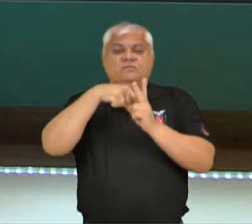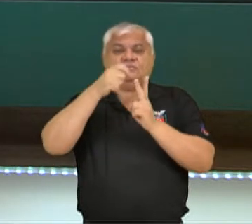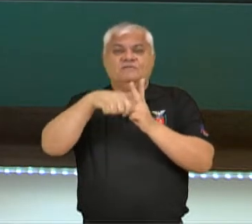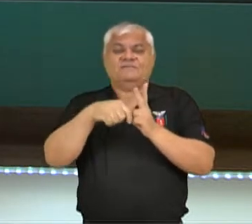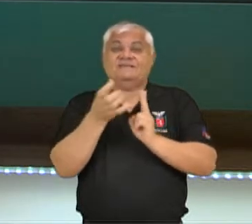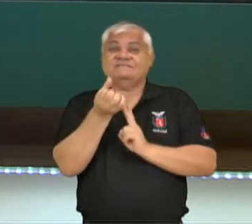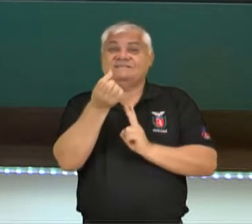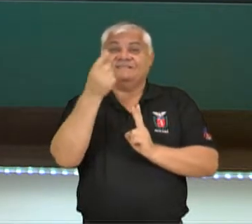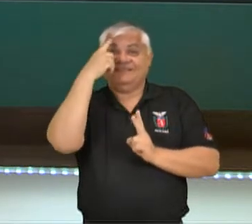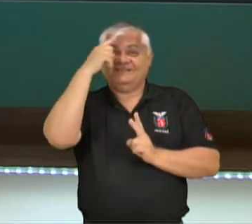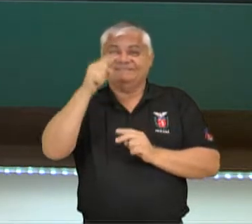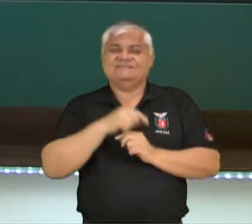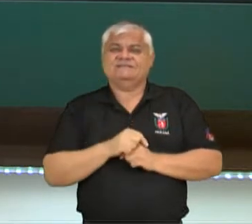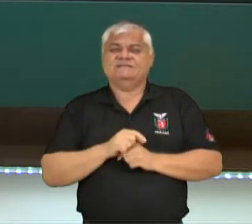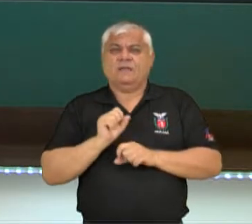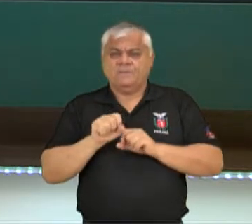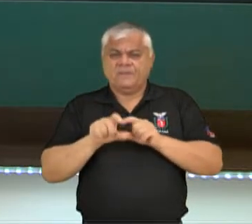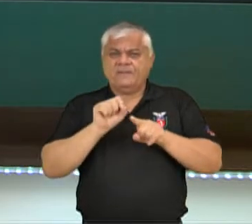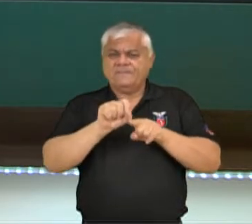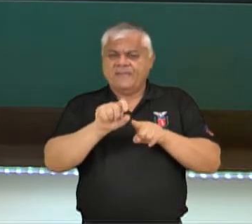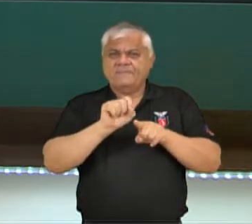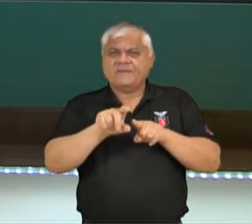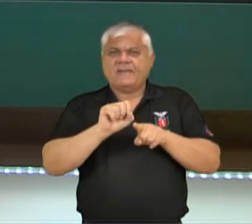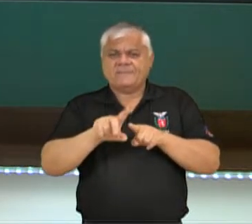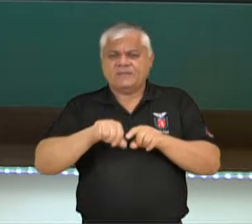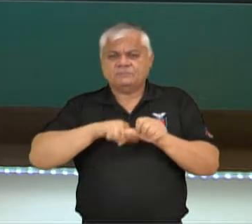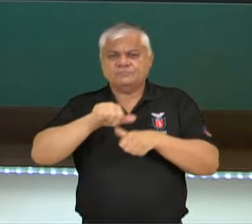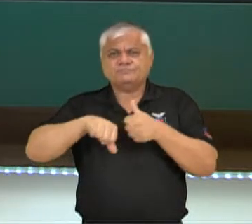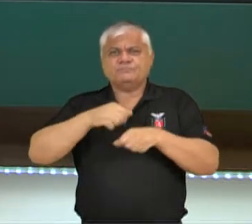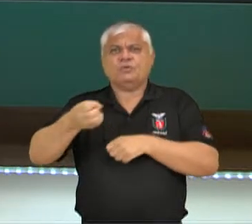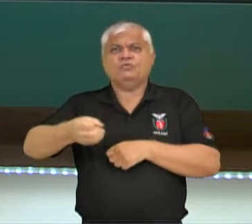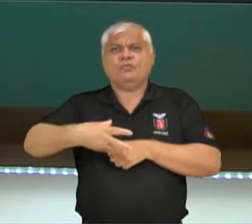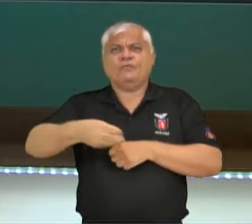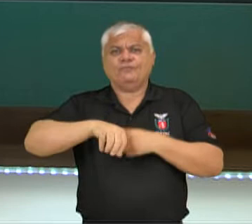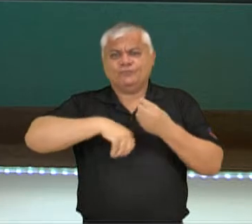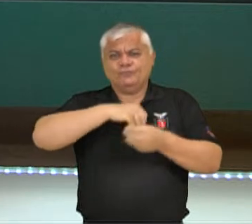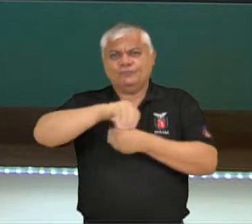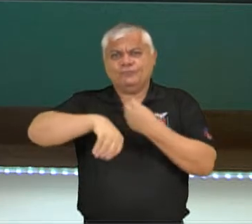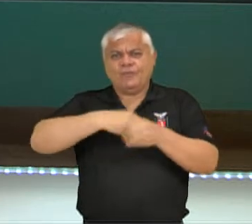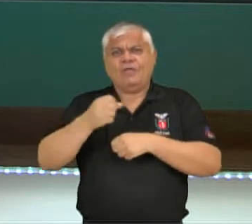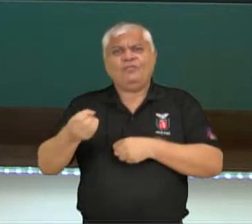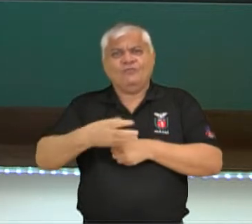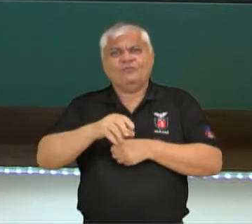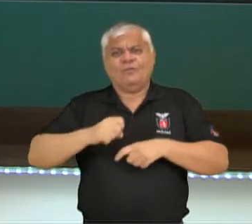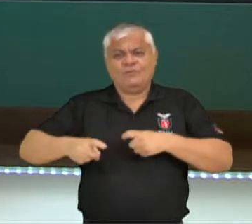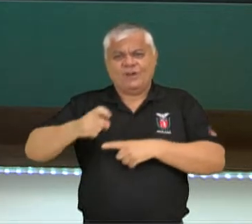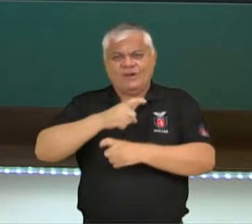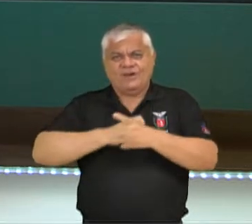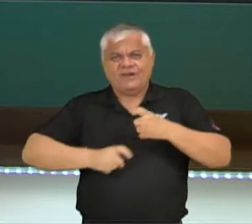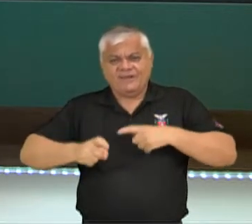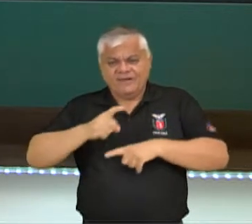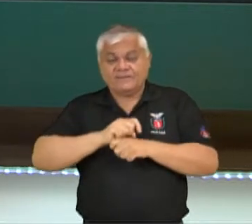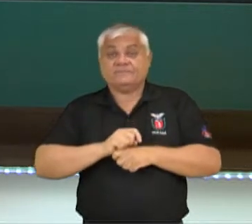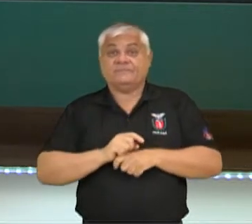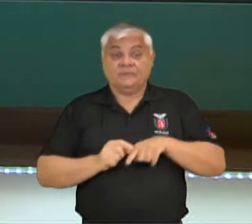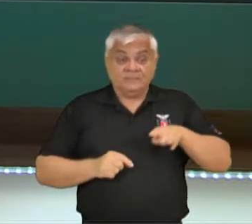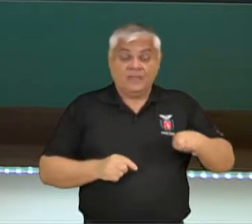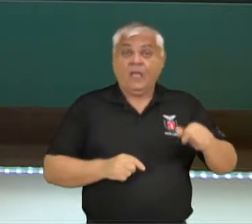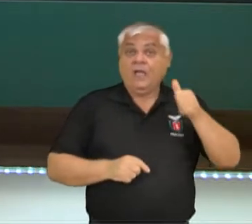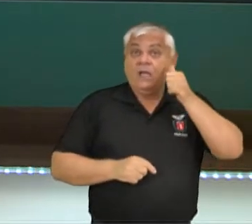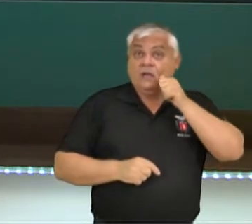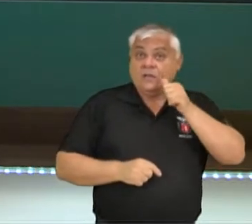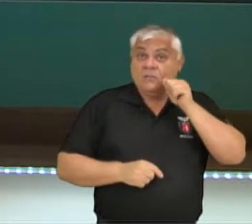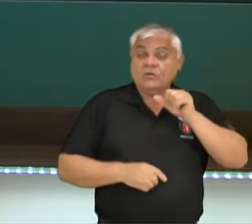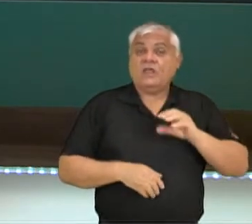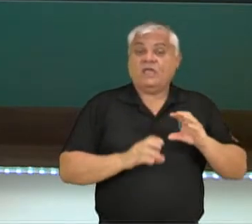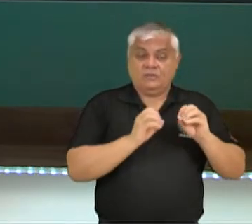espermatozoides, eles estejam sempre sendo recém-formados, são sempre fresquinhos. Já na mulher, a gente